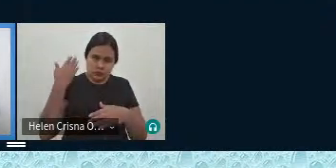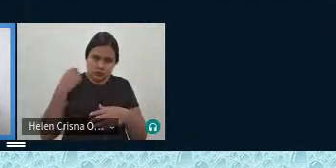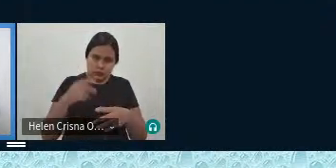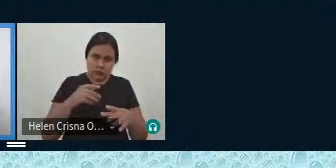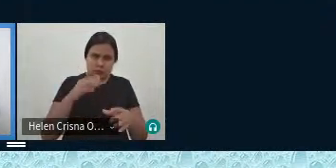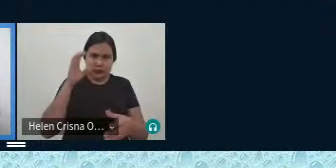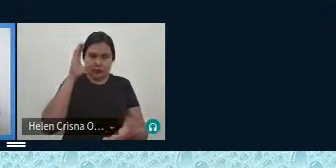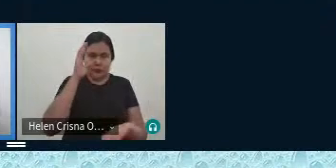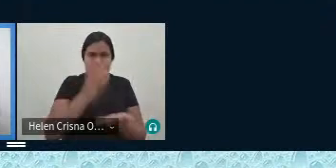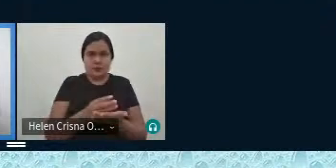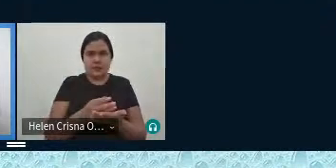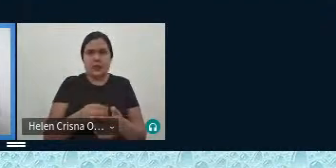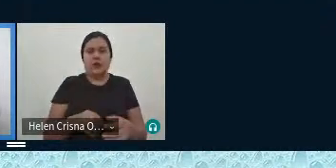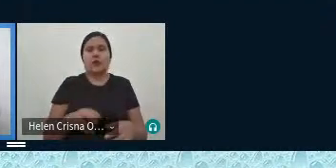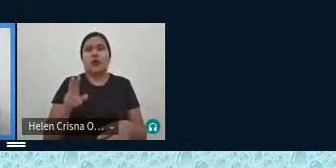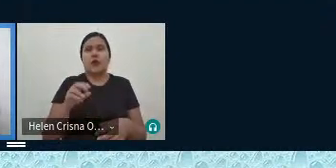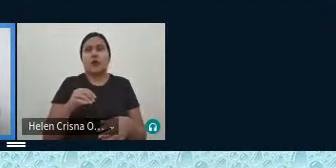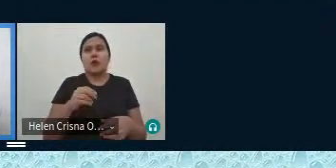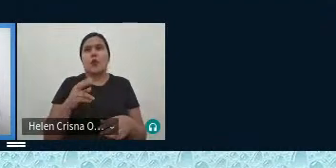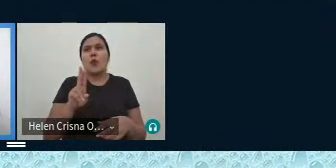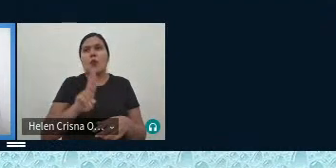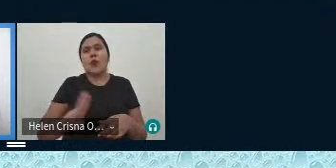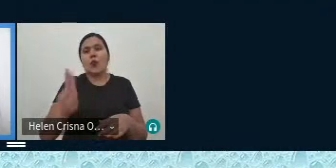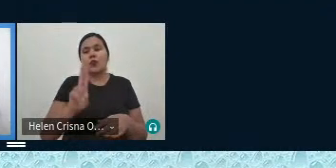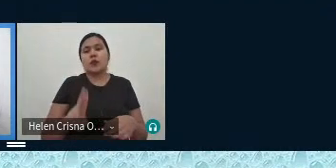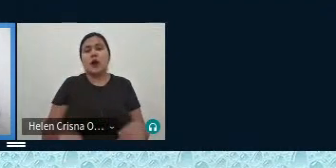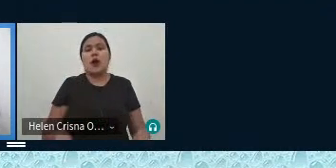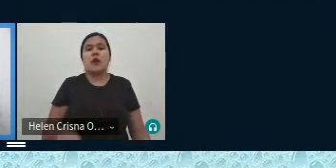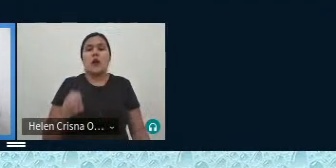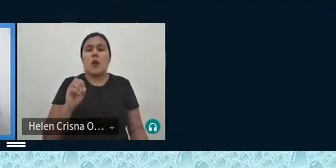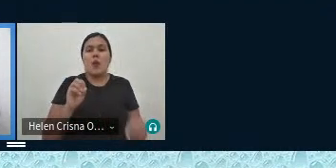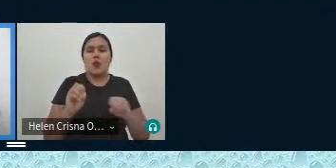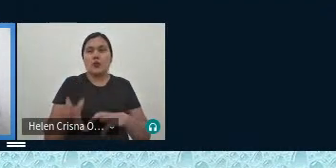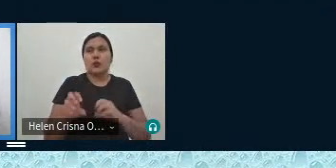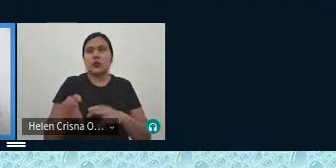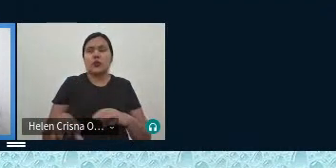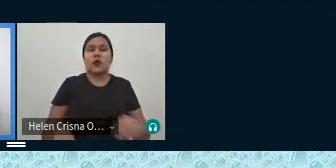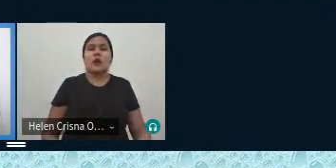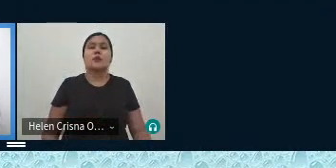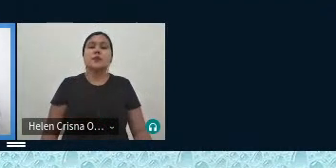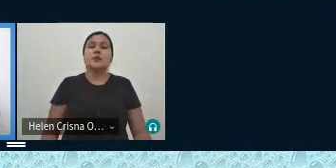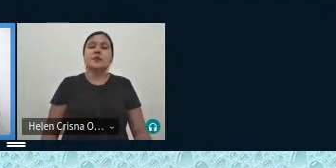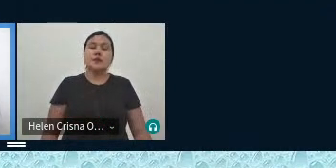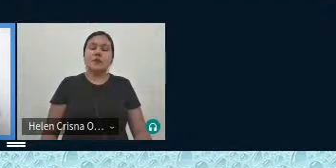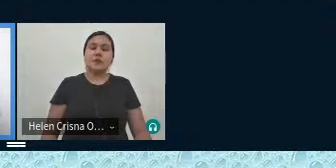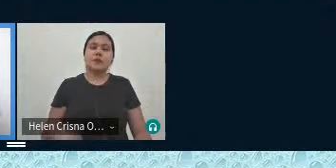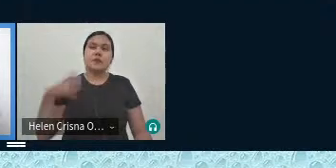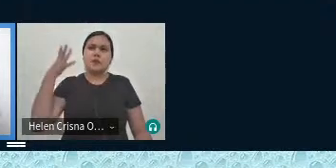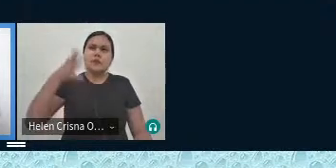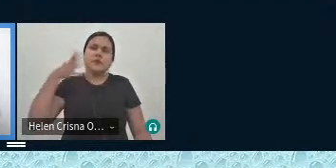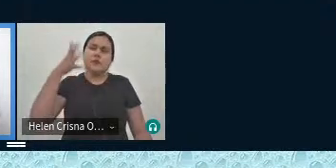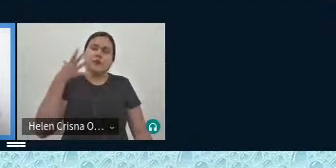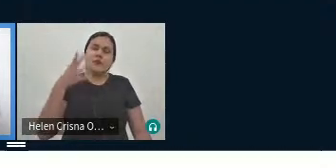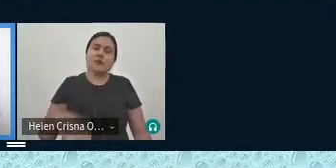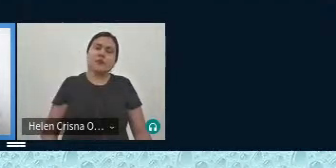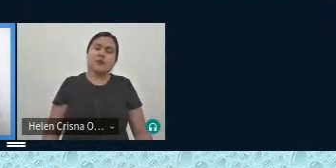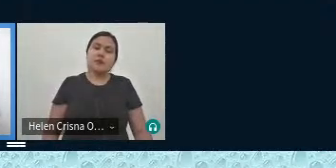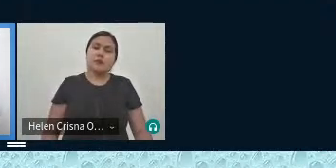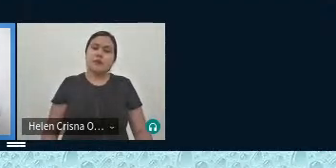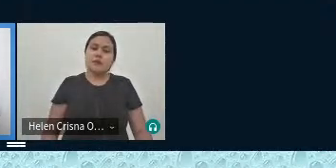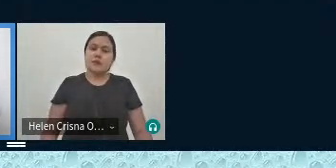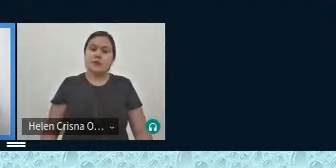jogos todos foram testados então eu dei palestras dei oficinas e eles foram testados e